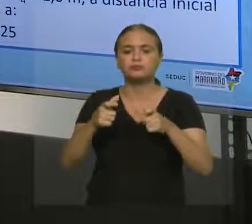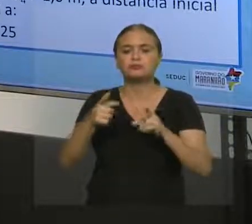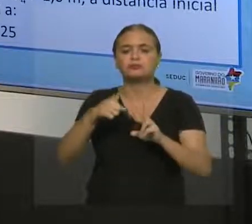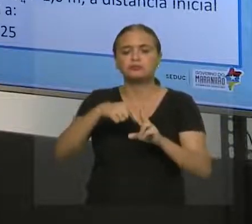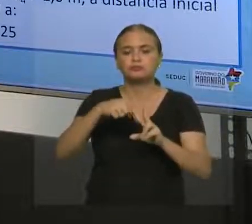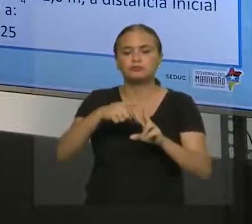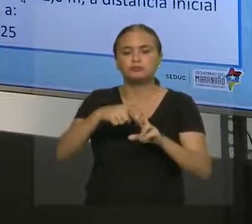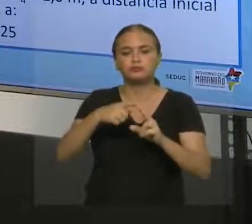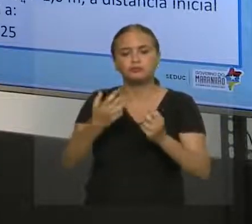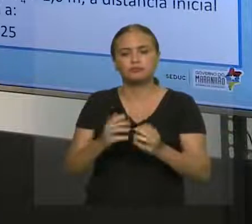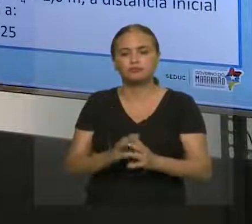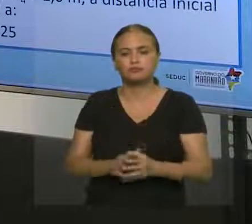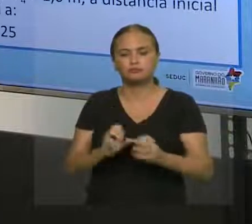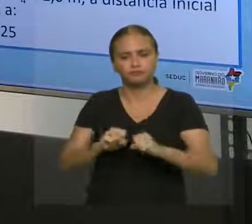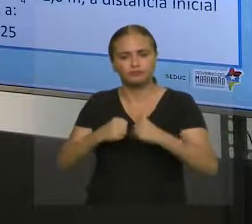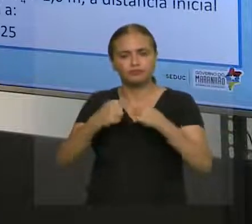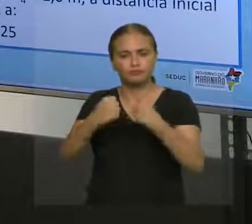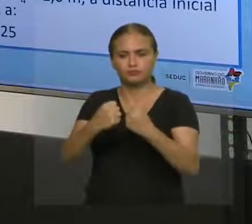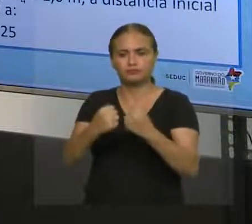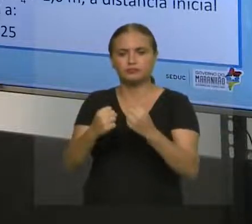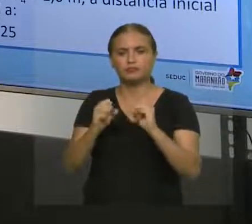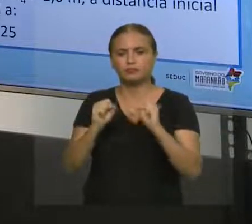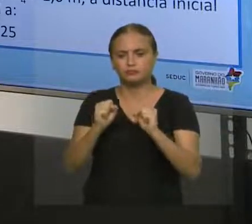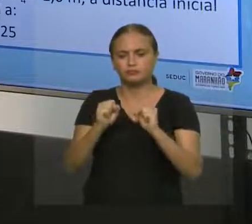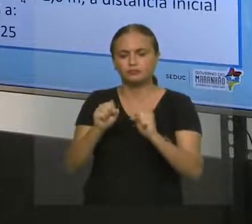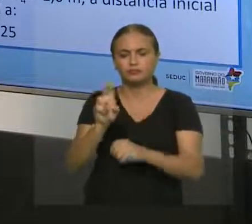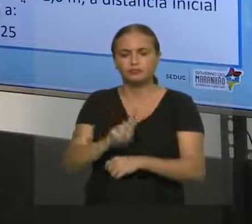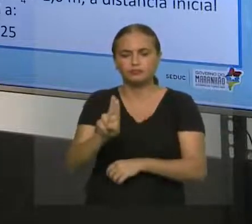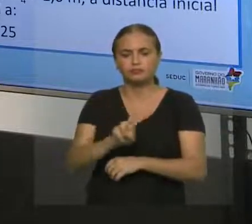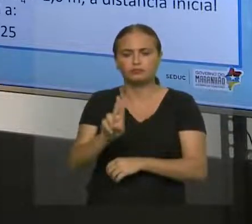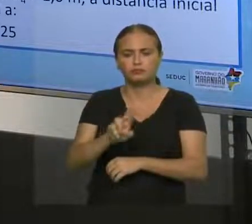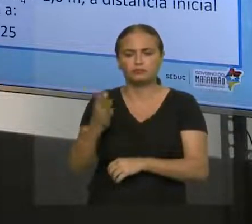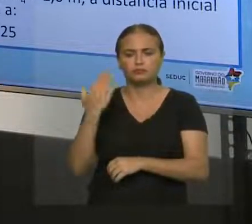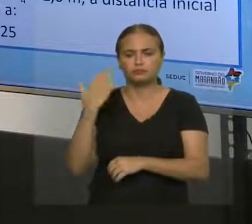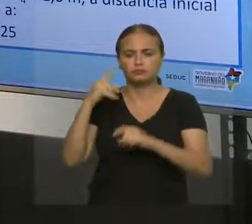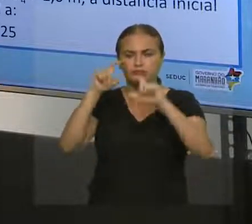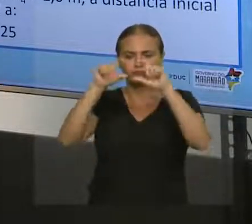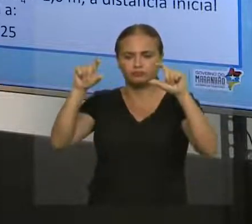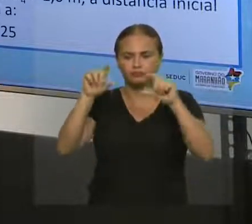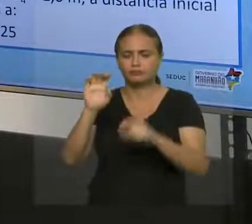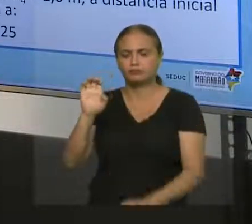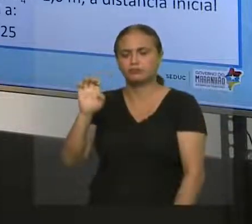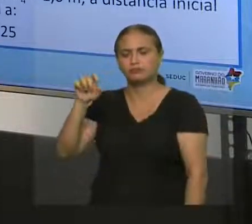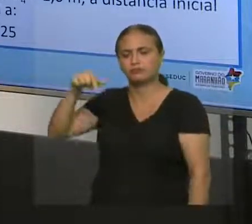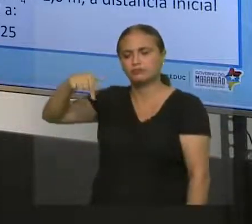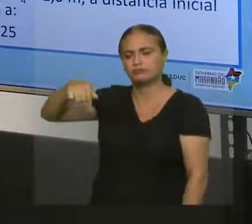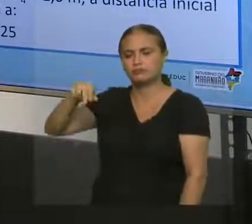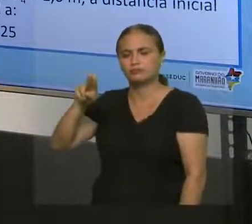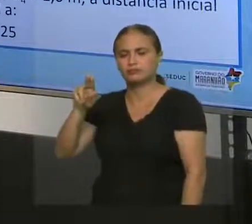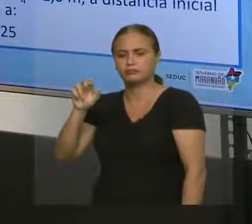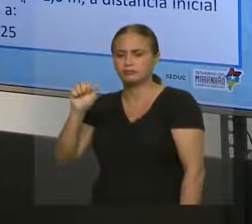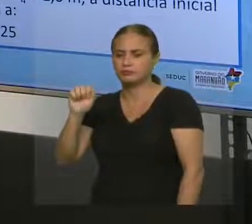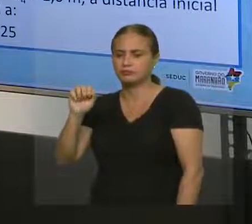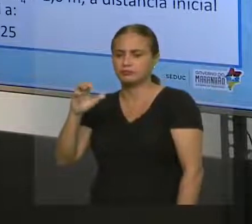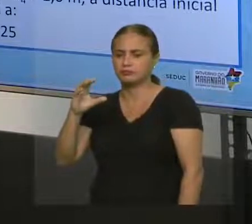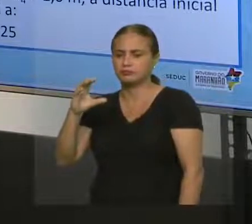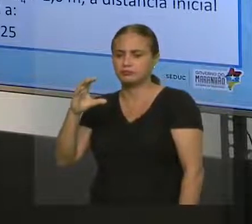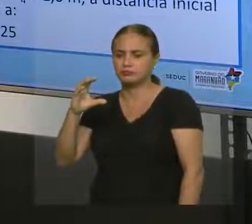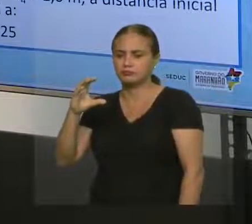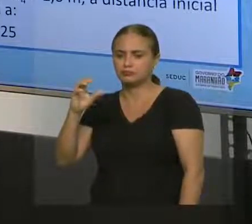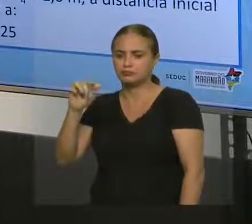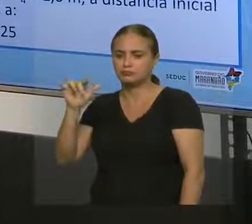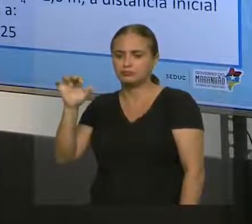a intensidade pode ser das mesmas maneiras, das mesmas equações que você trabalhou no exemplo anterior, por exemplo.